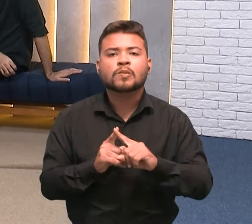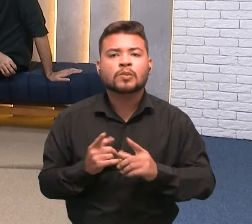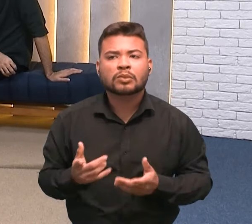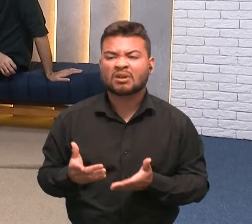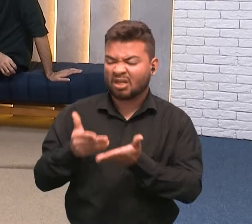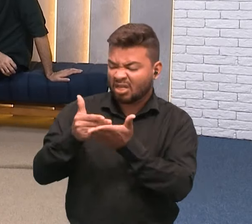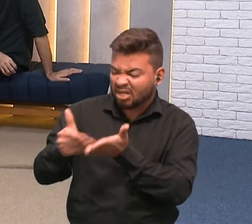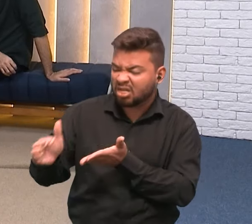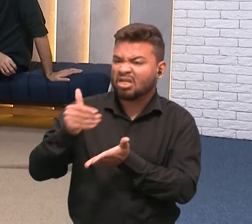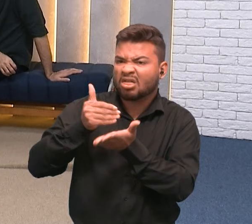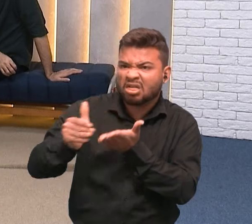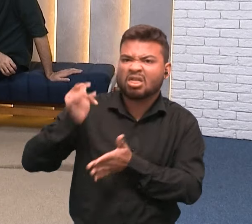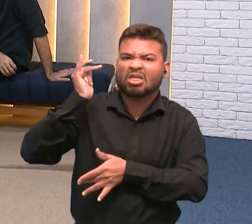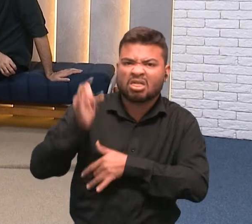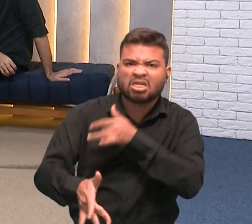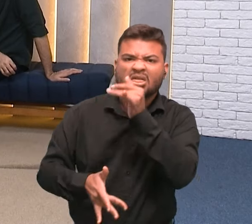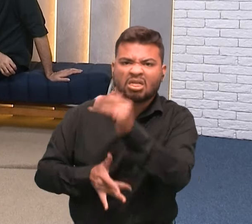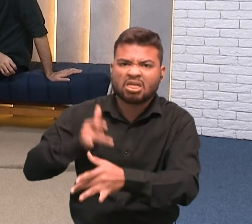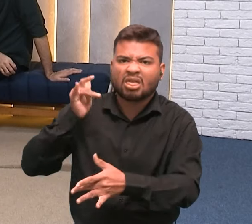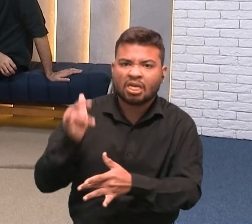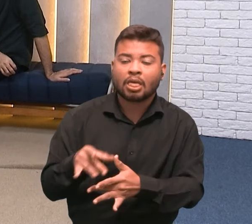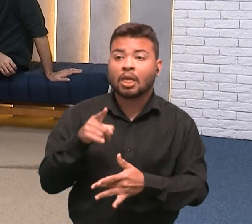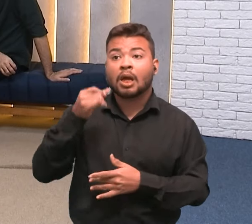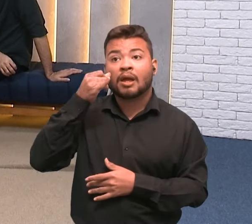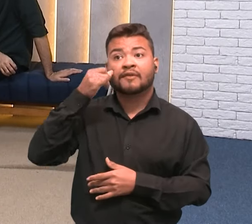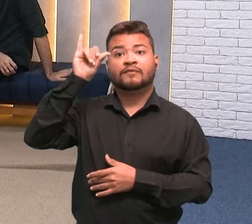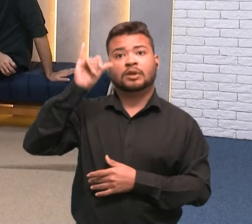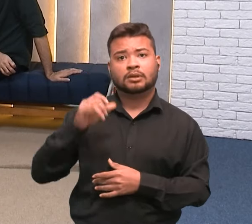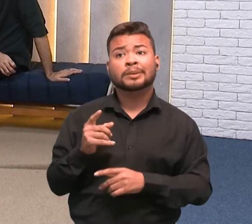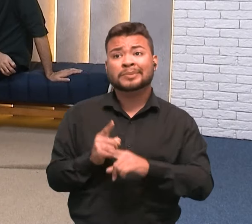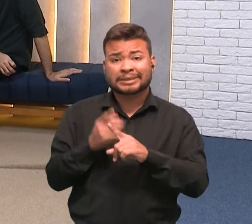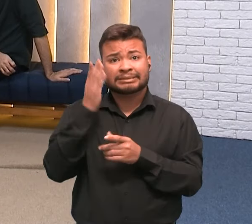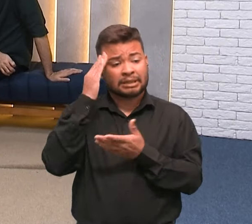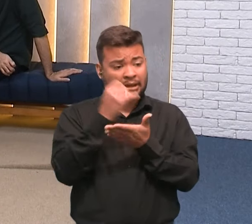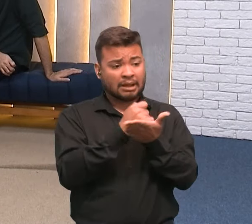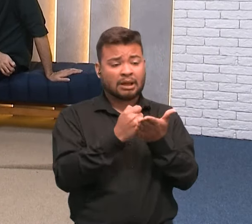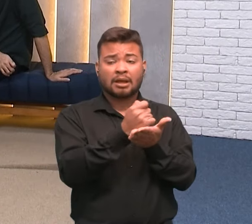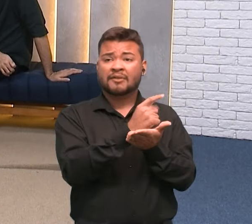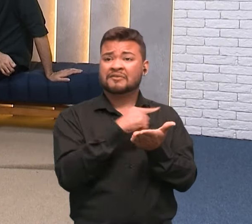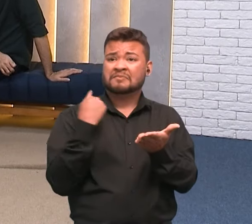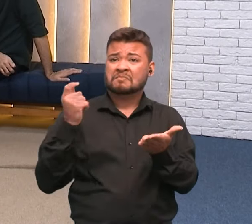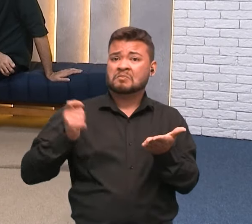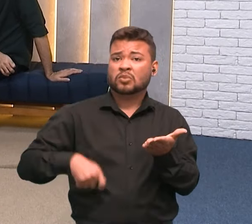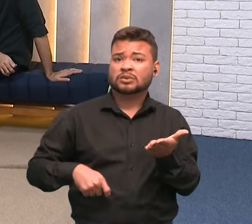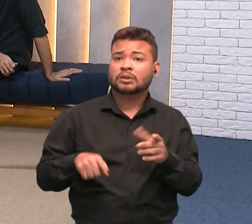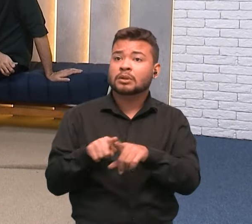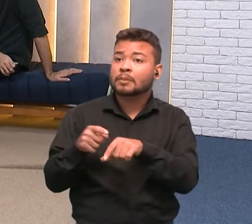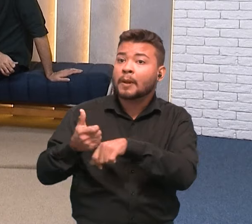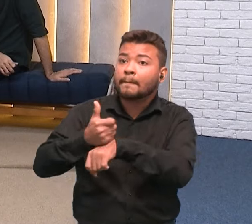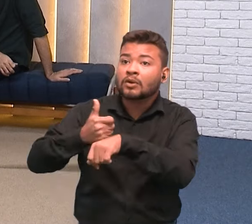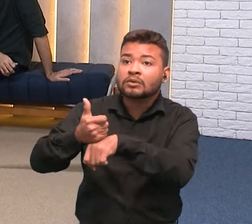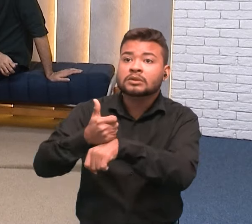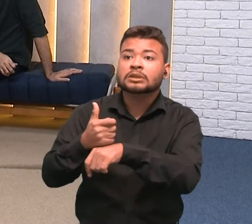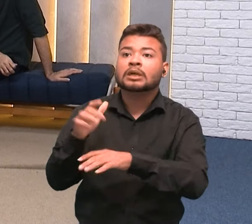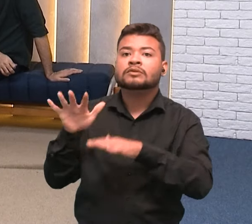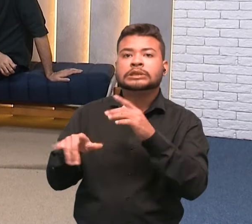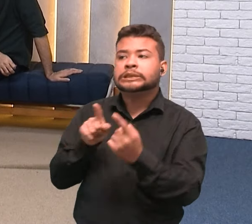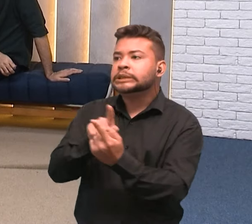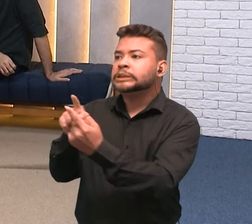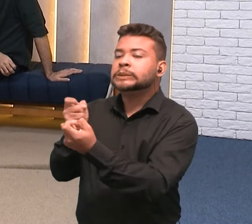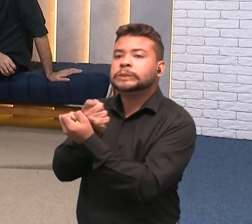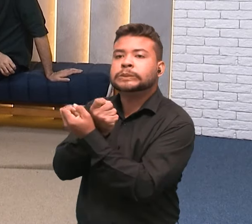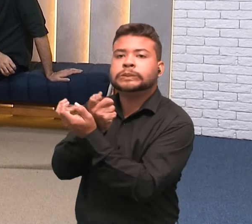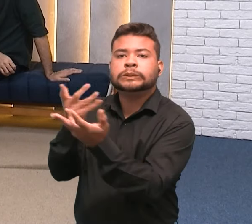mais resíduos de medicamentos que podem vencer, profissionais que poderiam atender o número maior de pacientes e muitas vezes